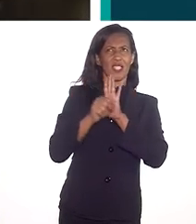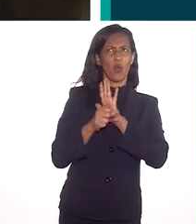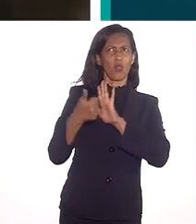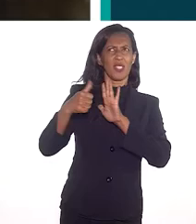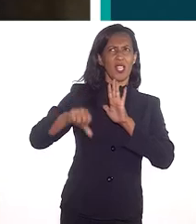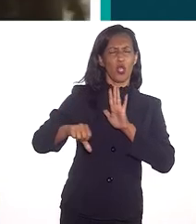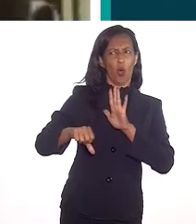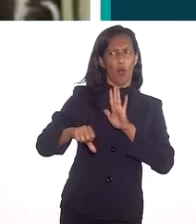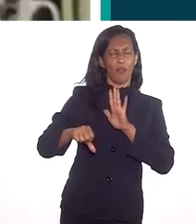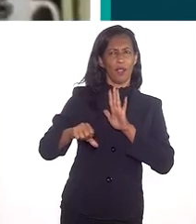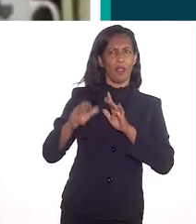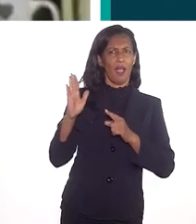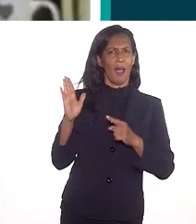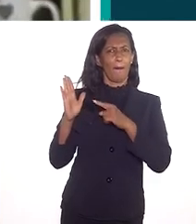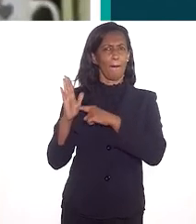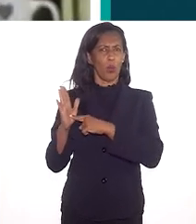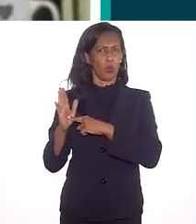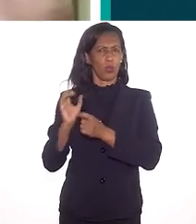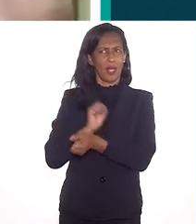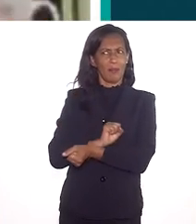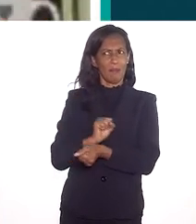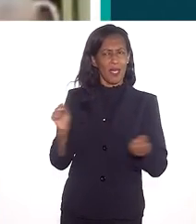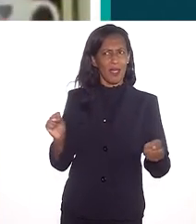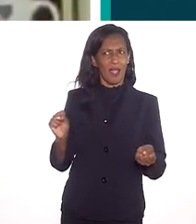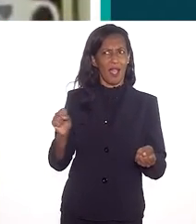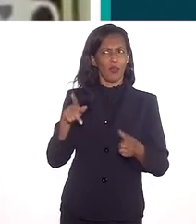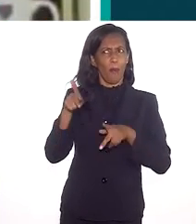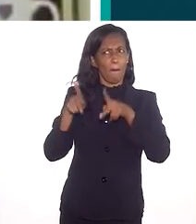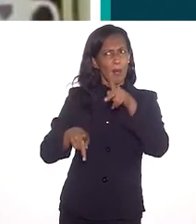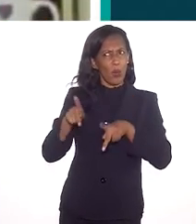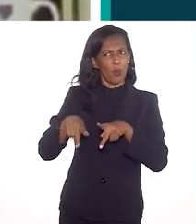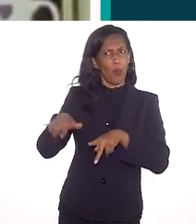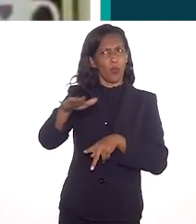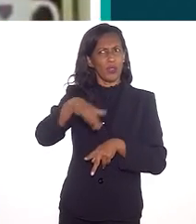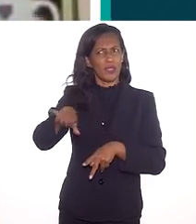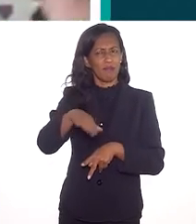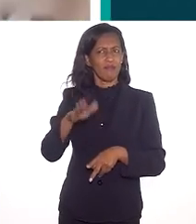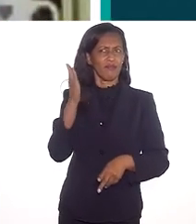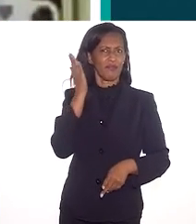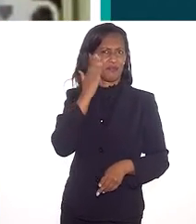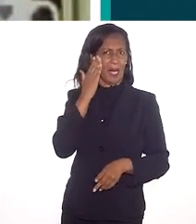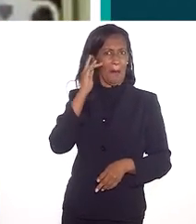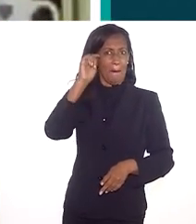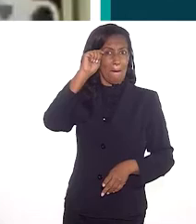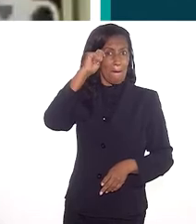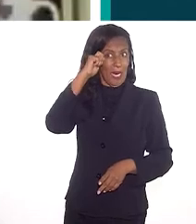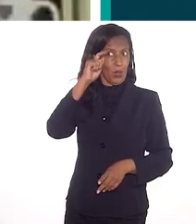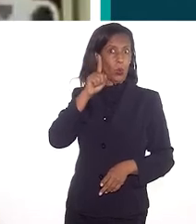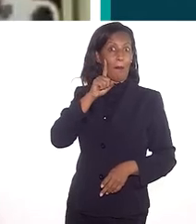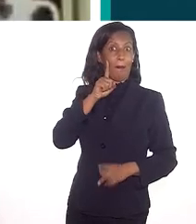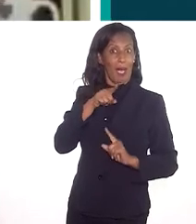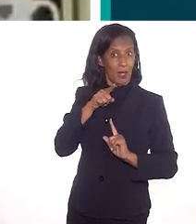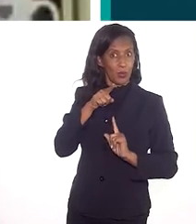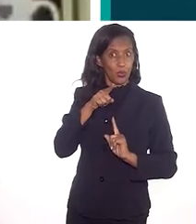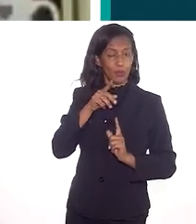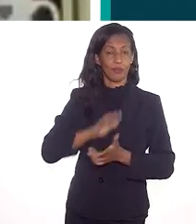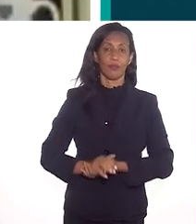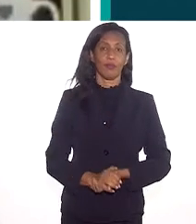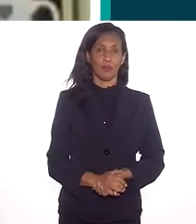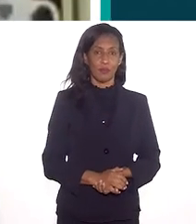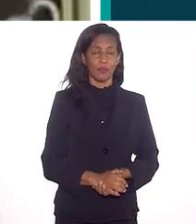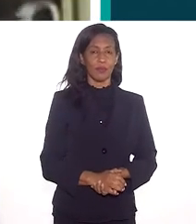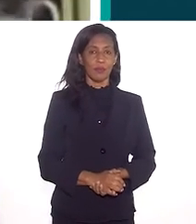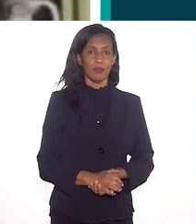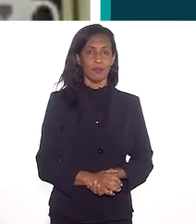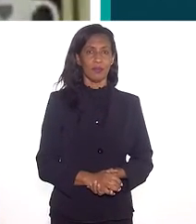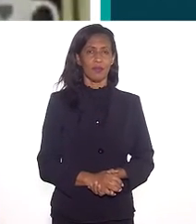do século XIX já apontam que essa liberdade foi conquistada pelo povo, o povo aí leia-se majoritariamente pretos e